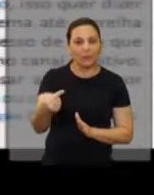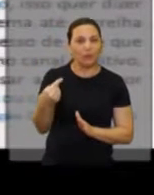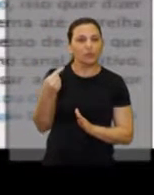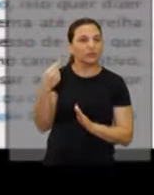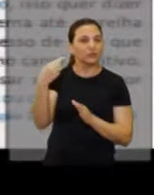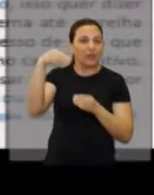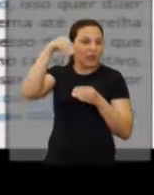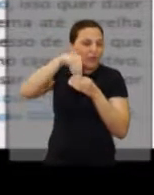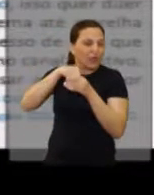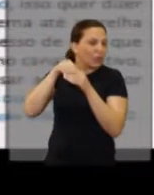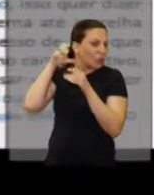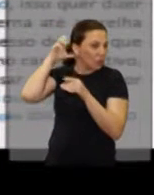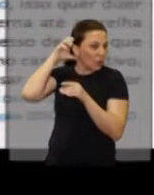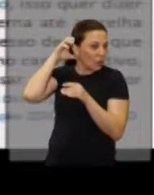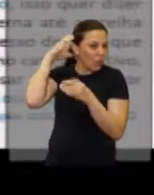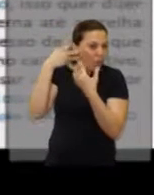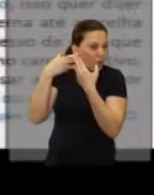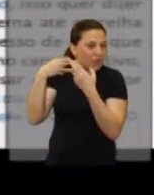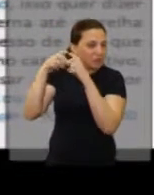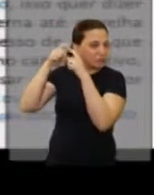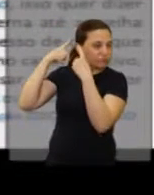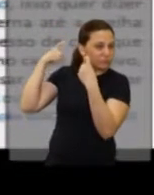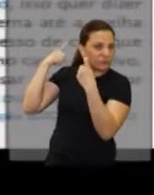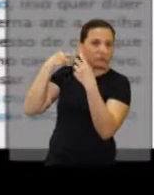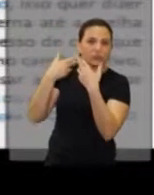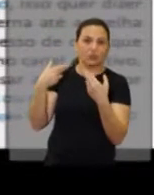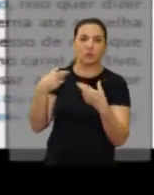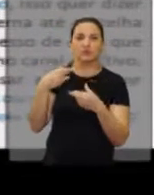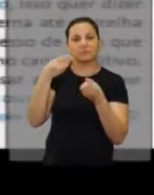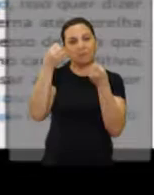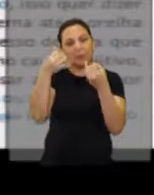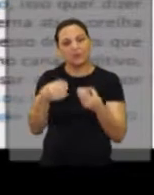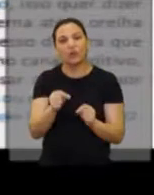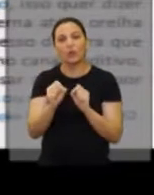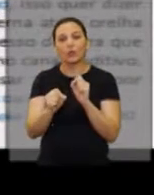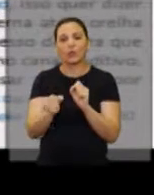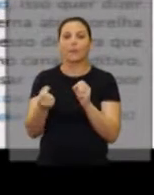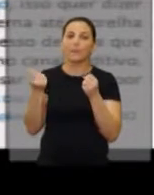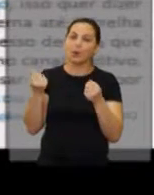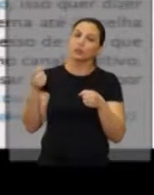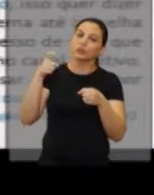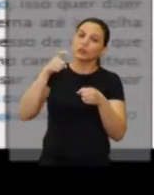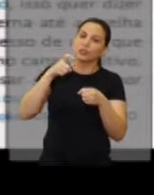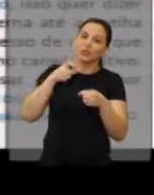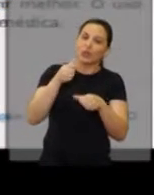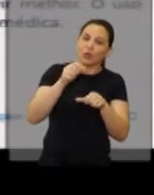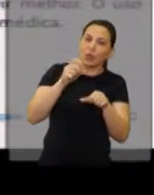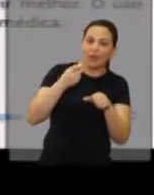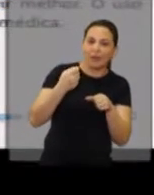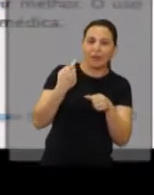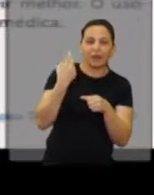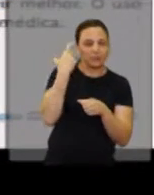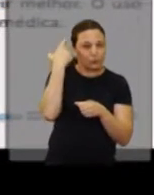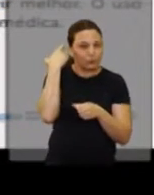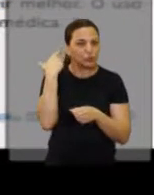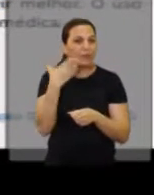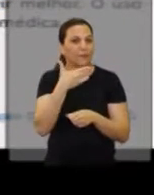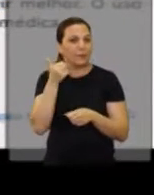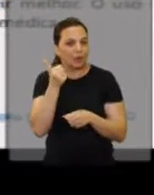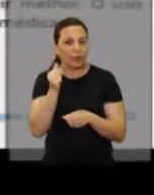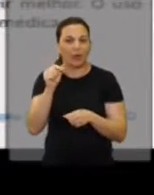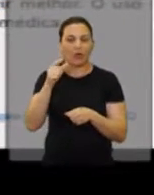percepção neurosensorial, a perda auditiva por condução, que é revertido por medicamentos ou cirurgia.